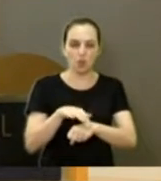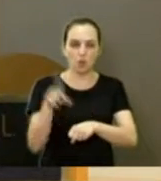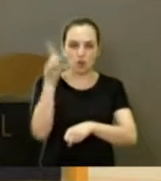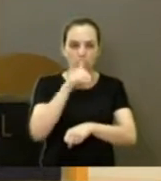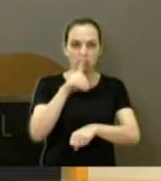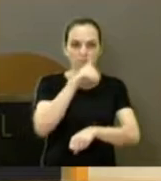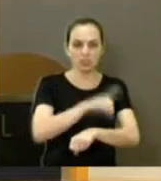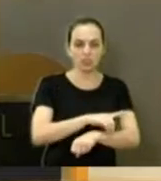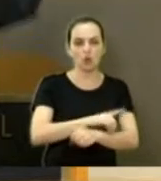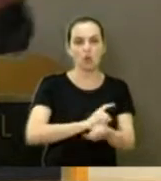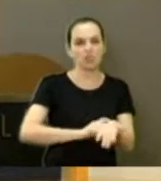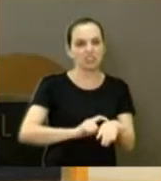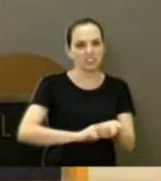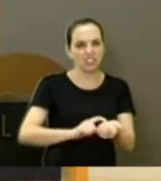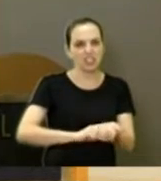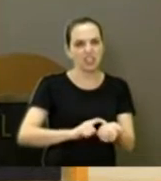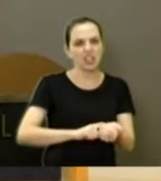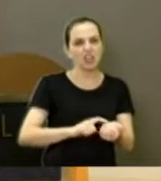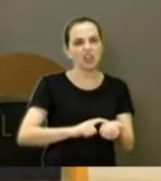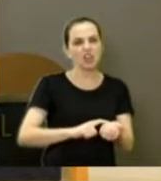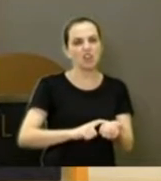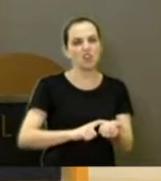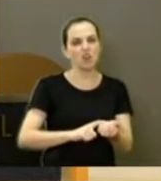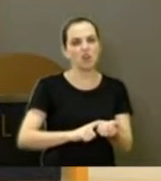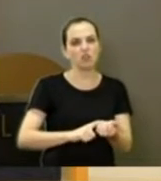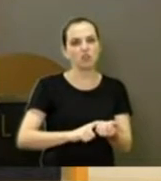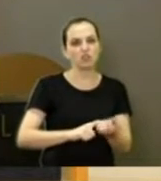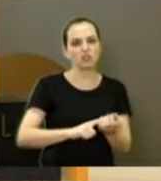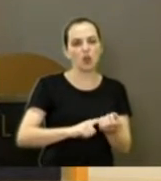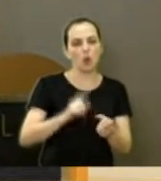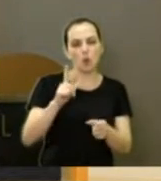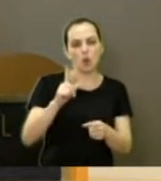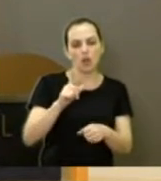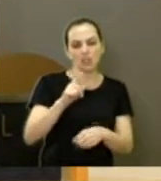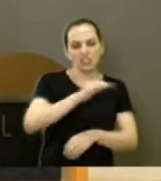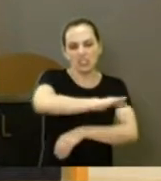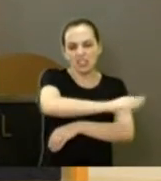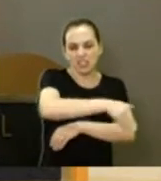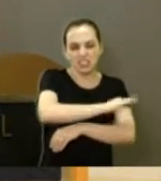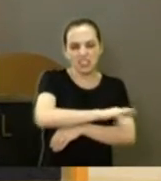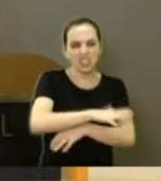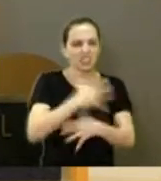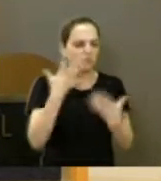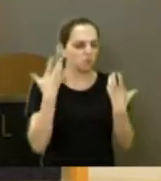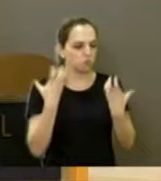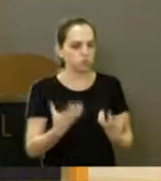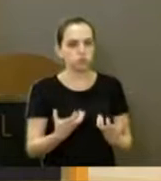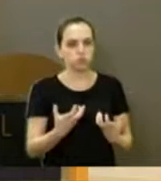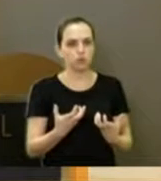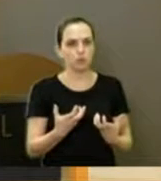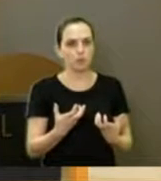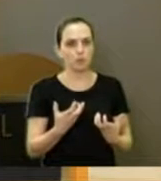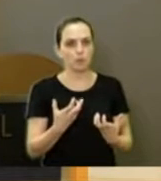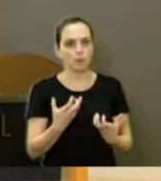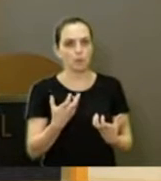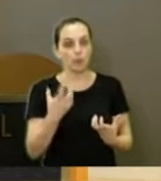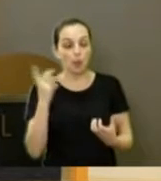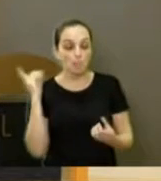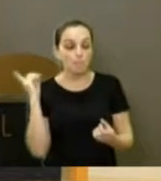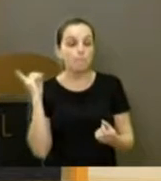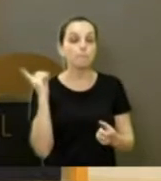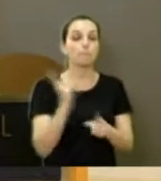nervoso, a padaria da esquina, falou que não aguenta mais. E eu, quando estava lá, apareceu desocupado da praça.